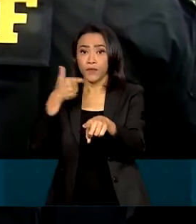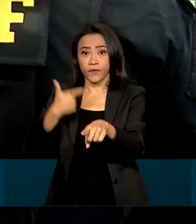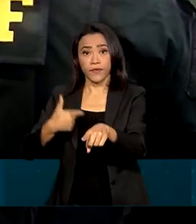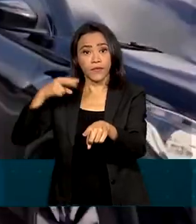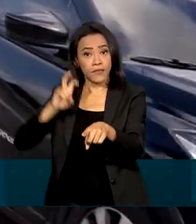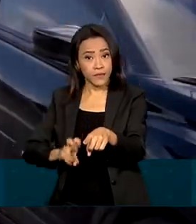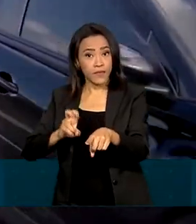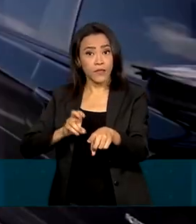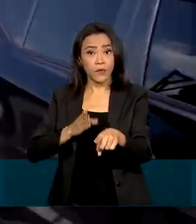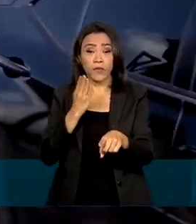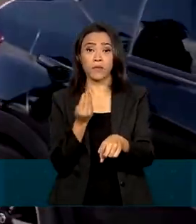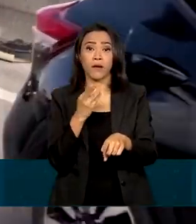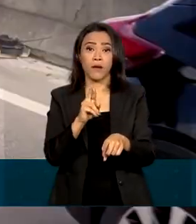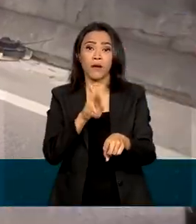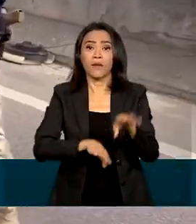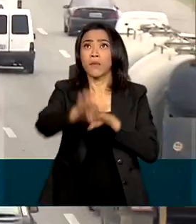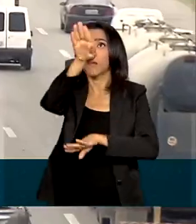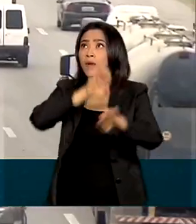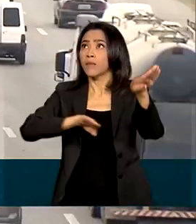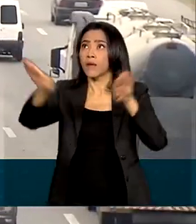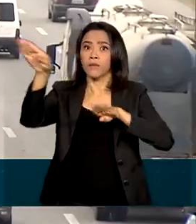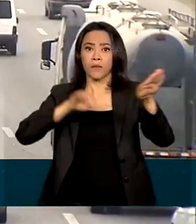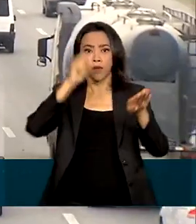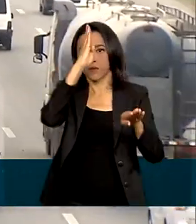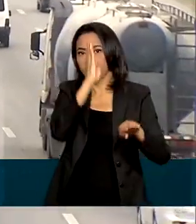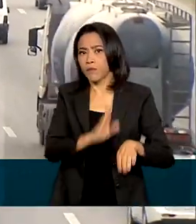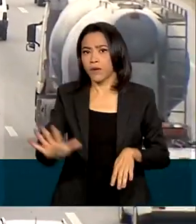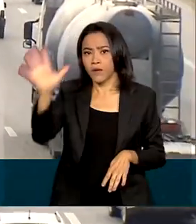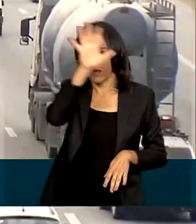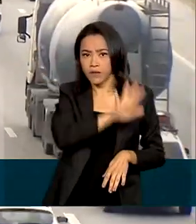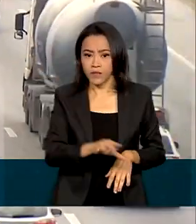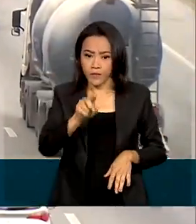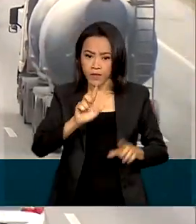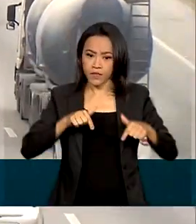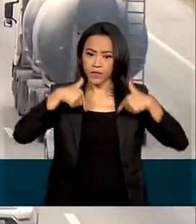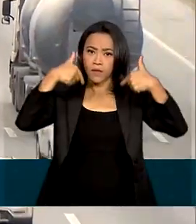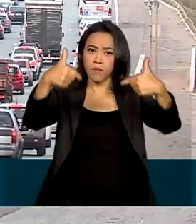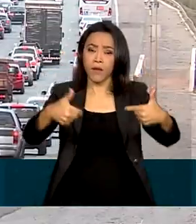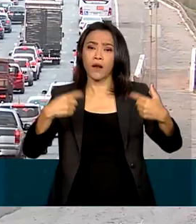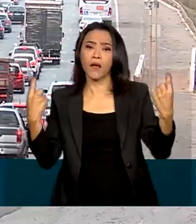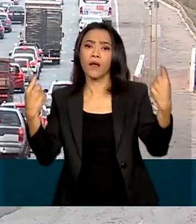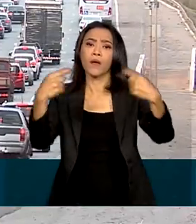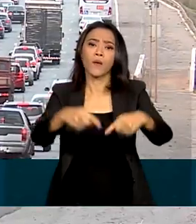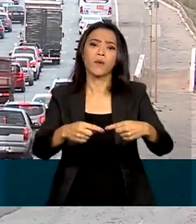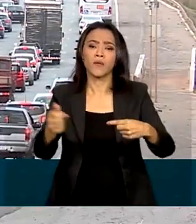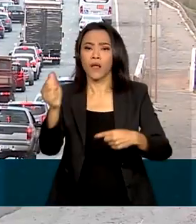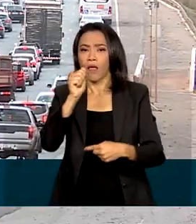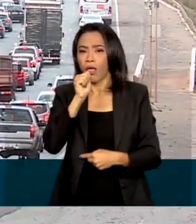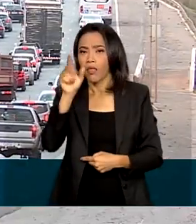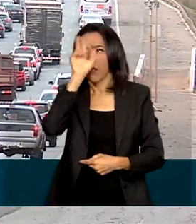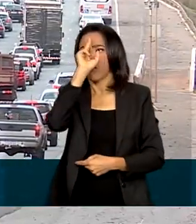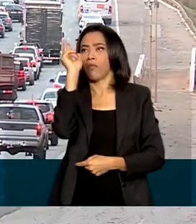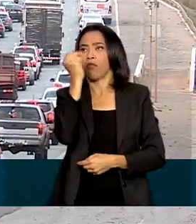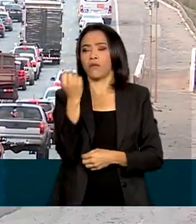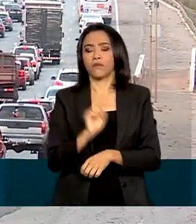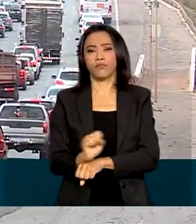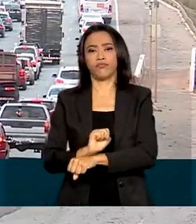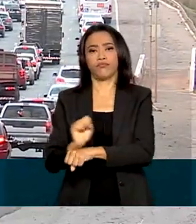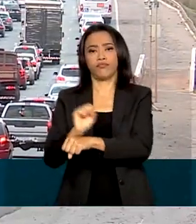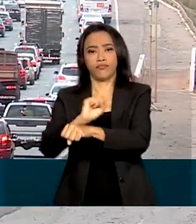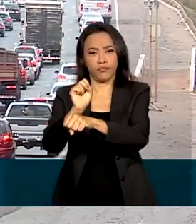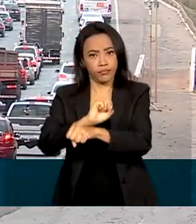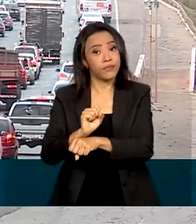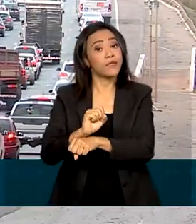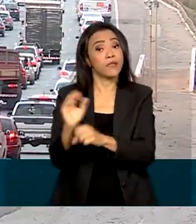rodovias federais de todo o país. As ações envolvem principalmente o combate à embriagueza ao volante, que costuma